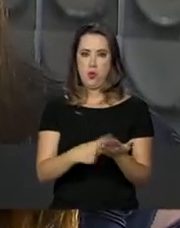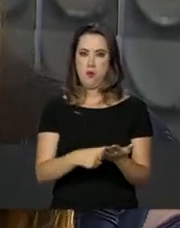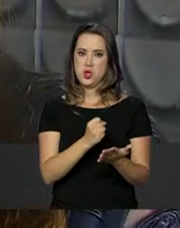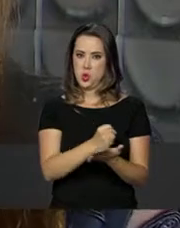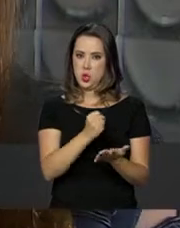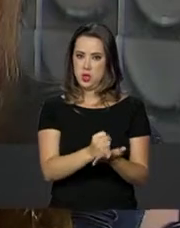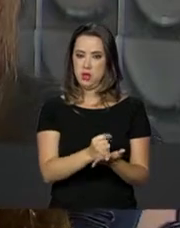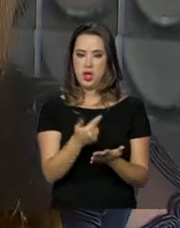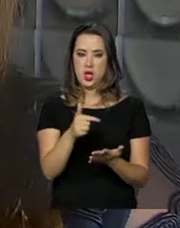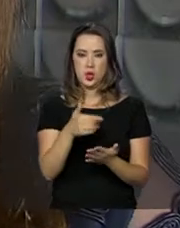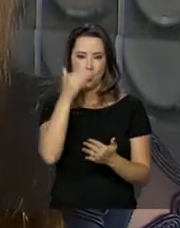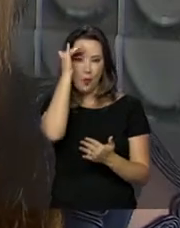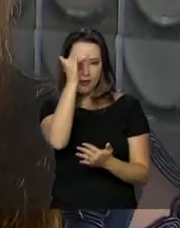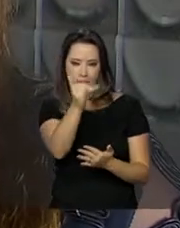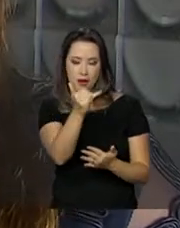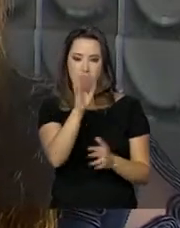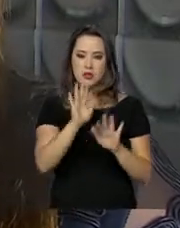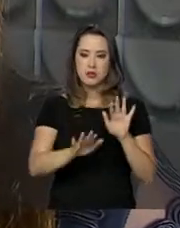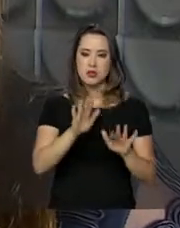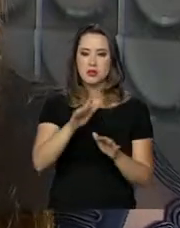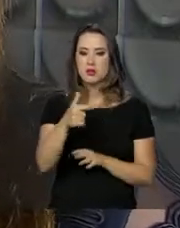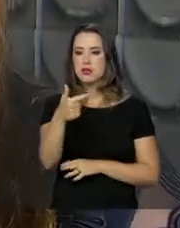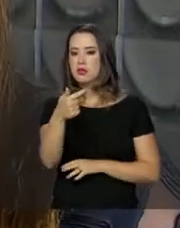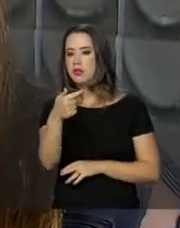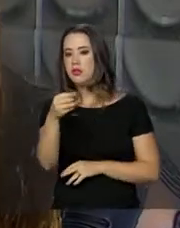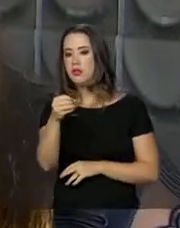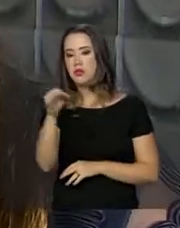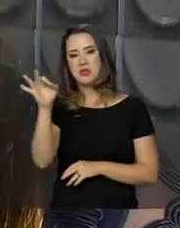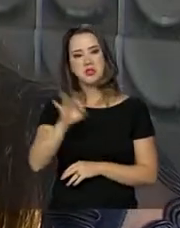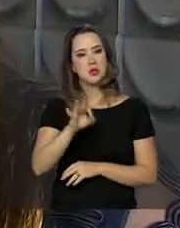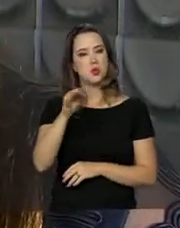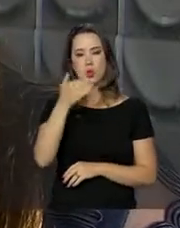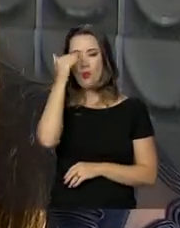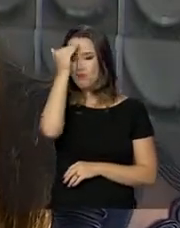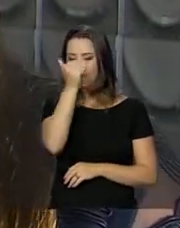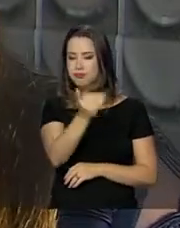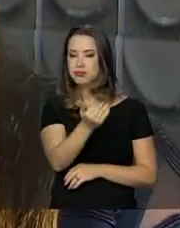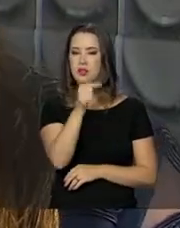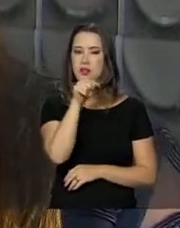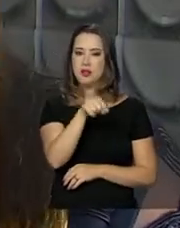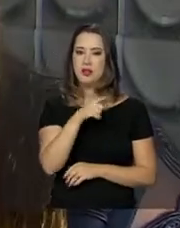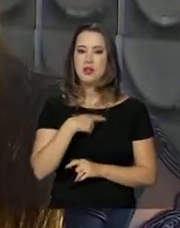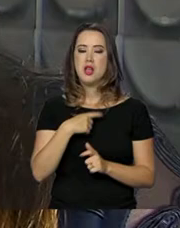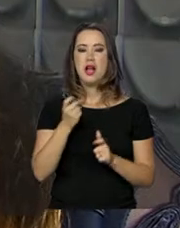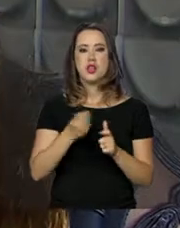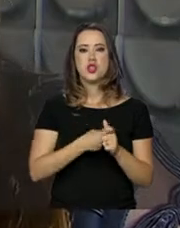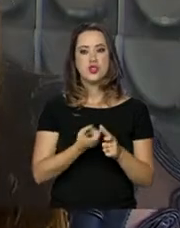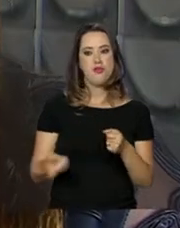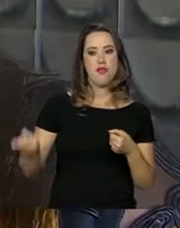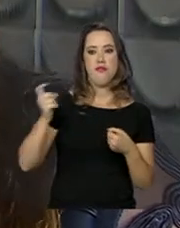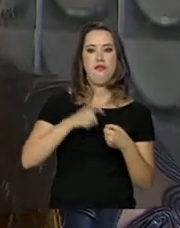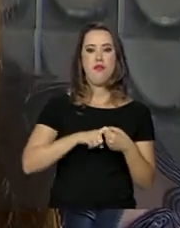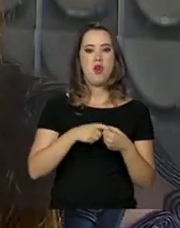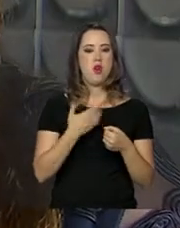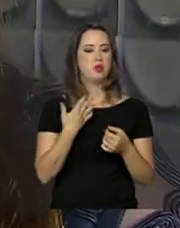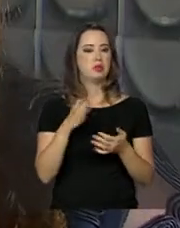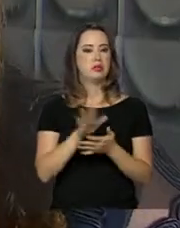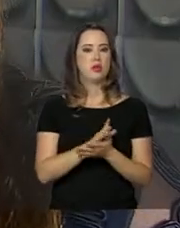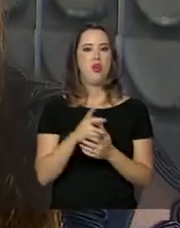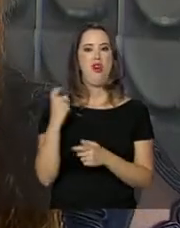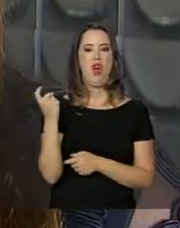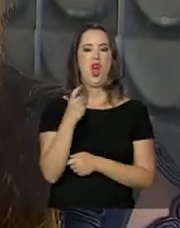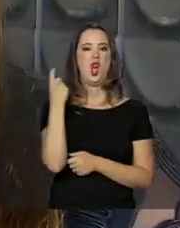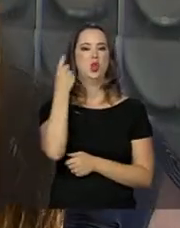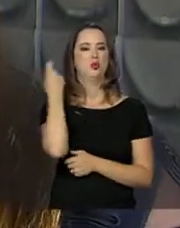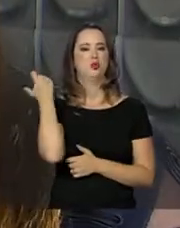não cumpre, e normalmente, acho que um 70% não consegue cumprir, a dívida volta sem desconto, sem nada, volta